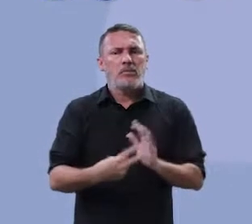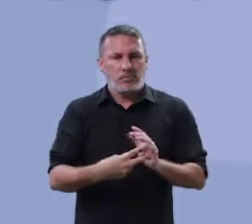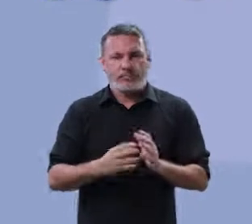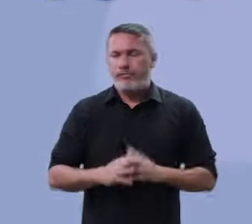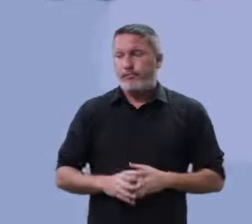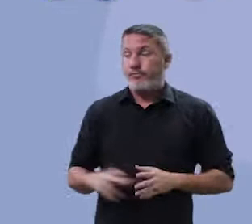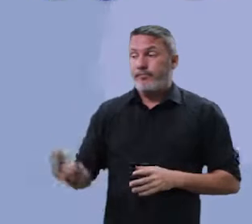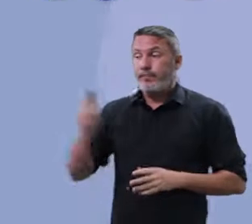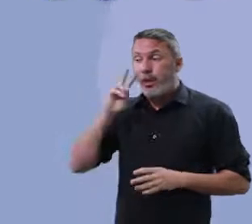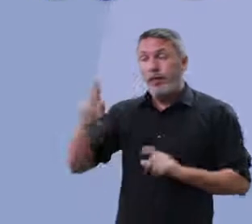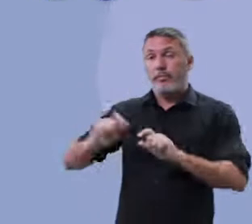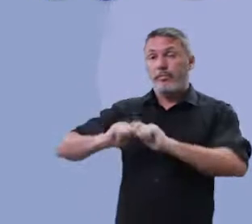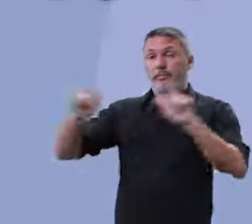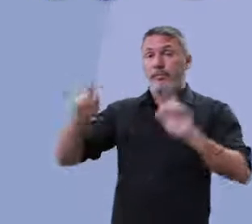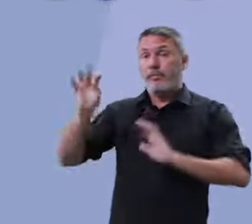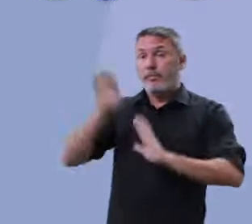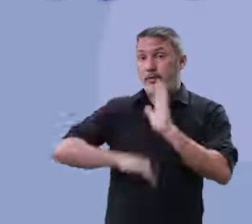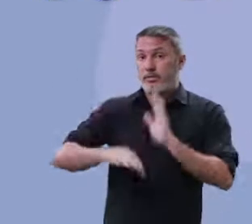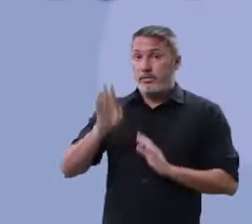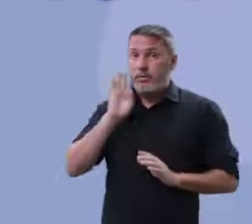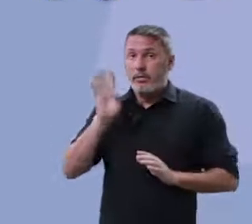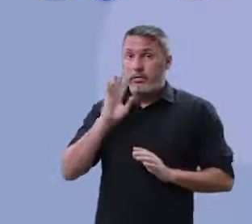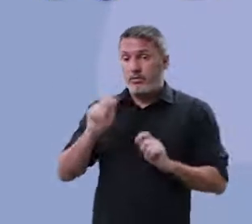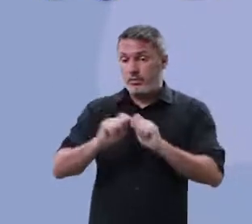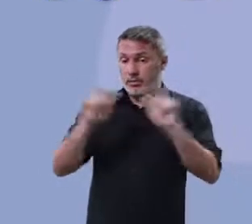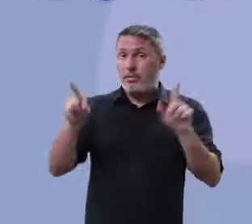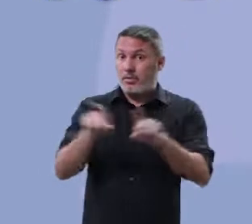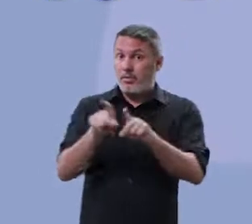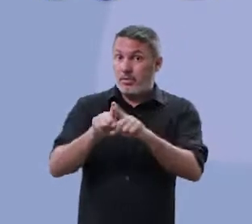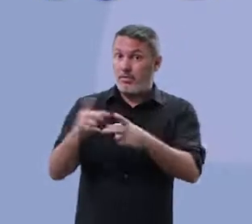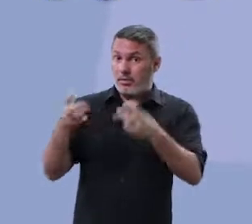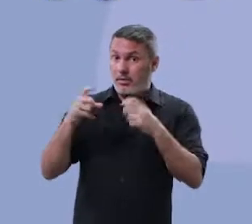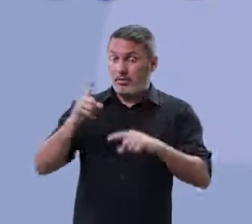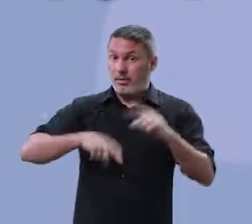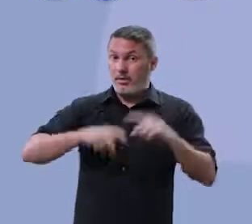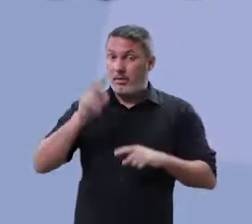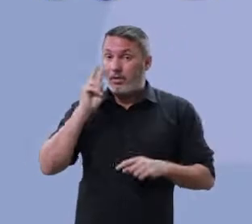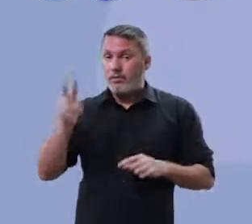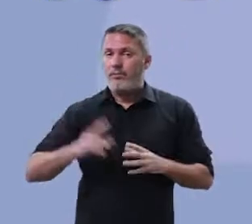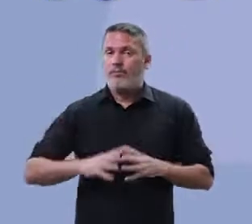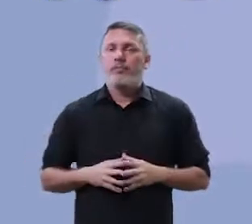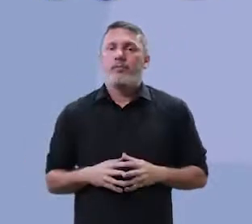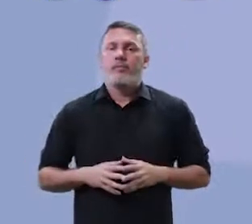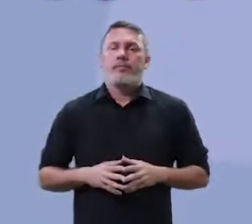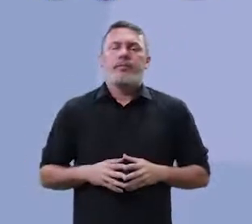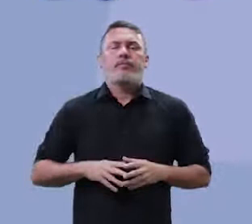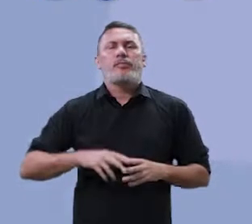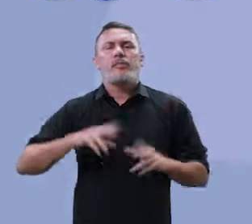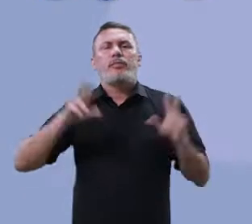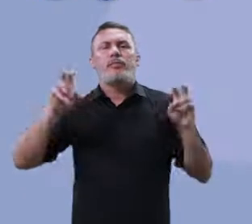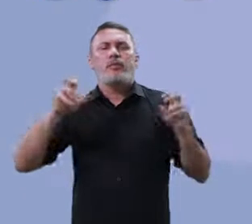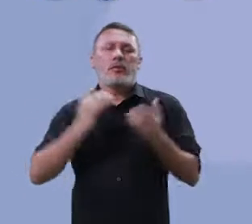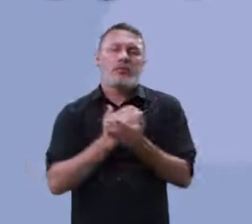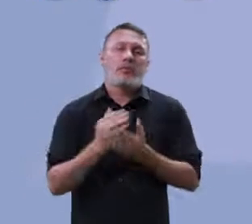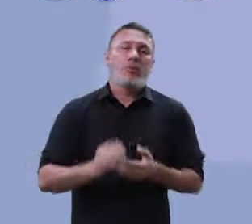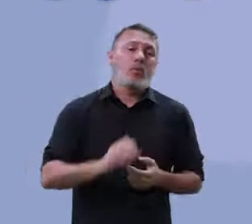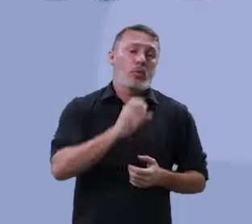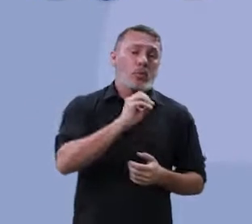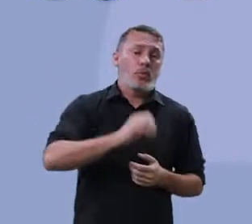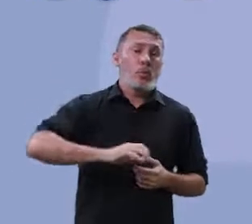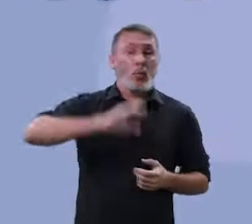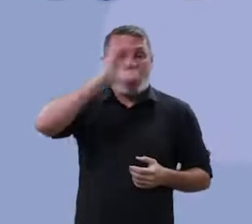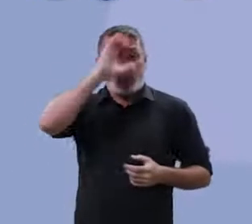aqui. Retirado também do manual. Vou chegar mais perto. Olha lá. O comportamento de